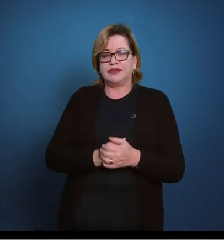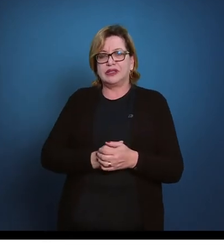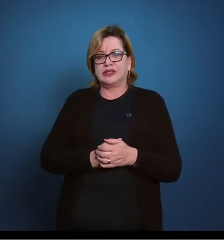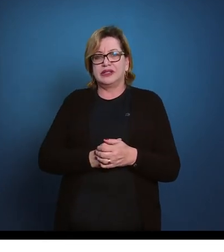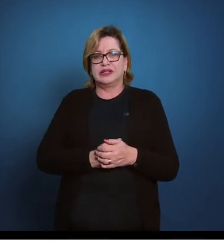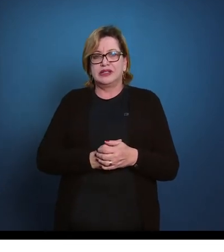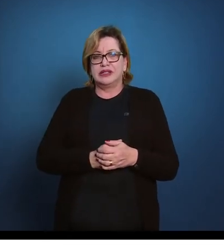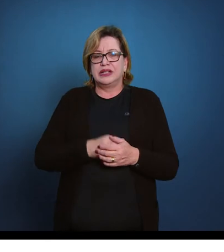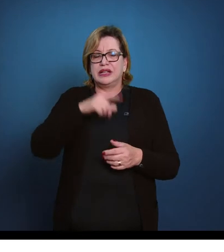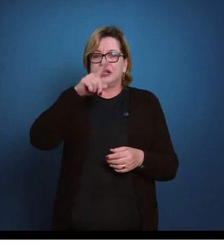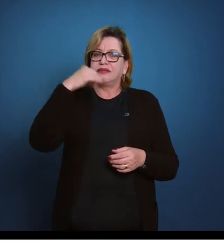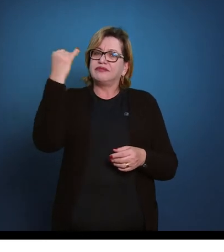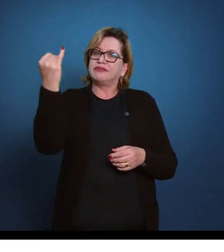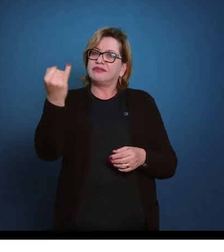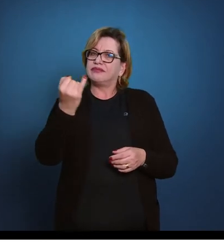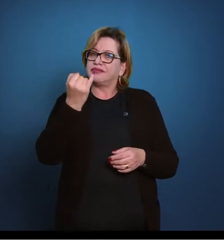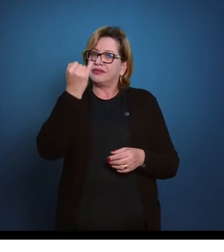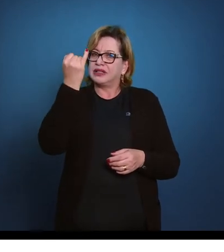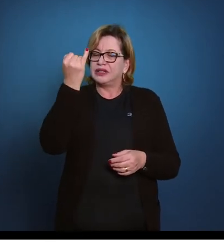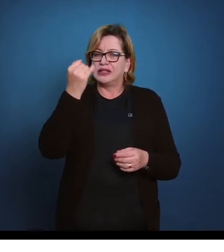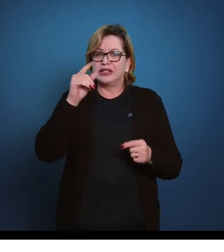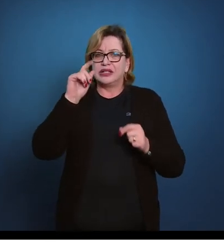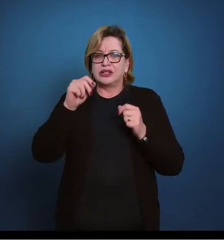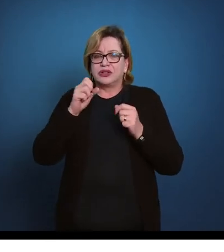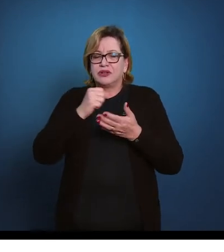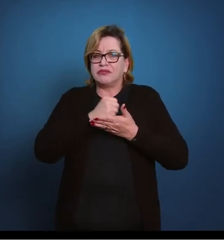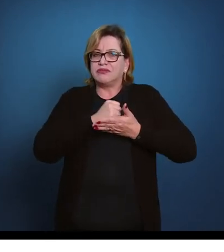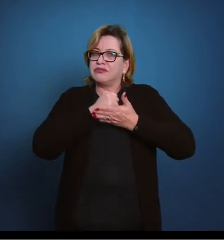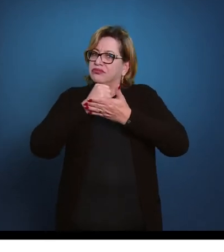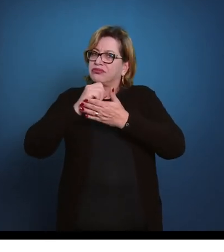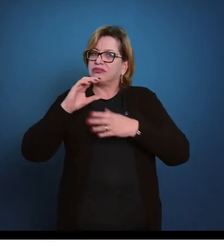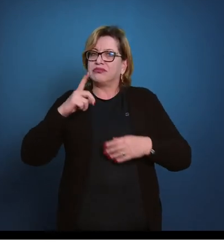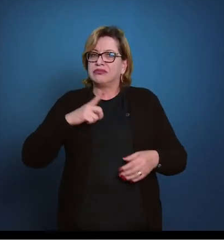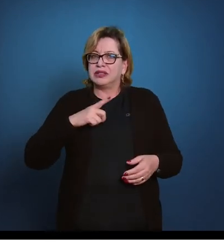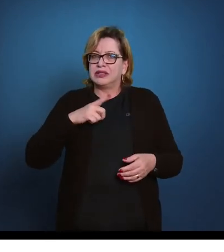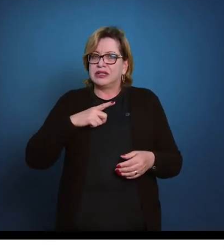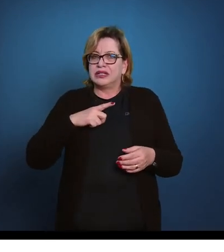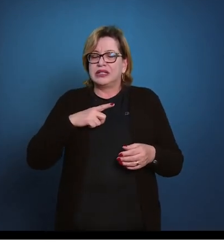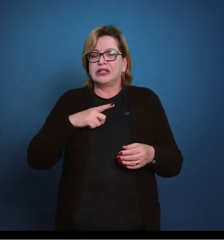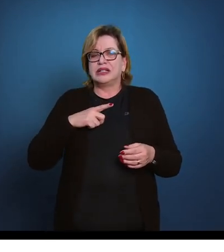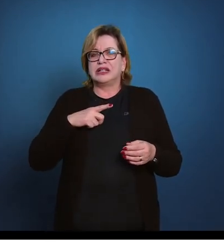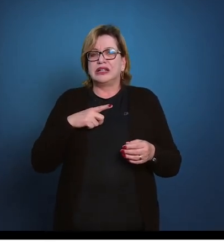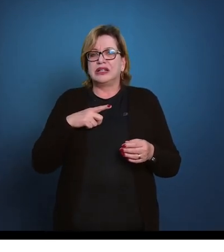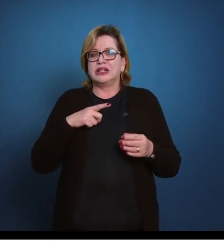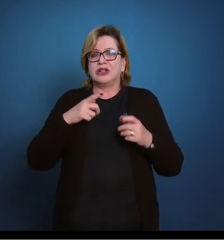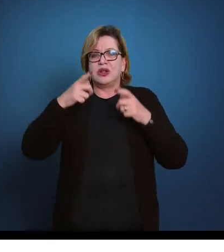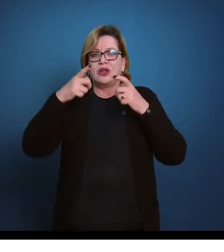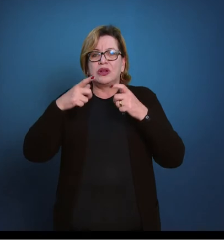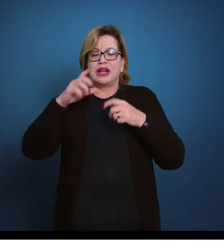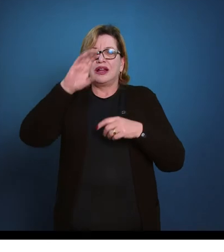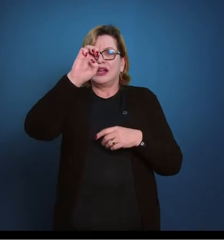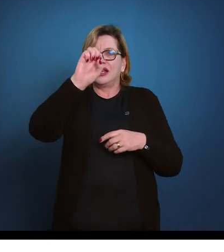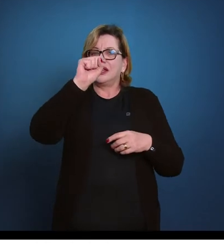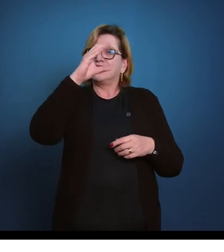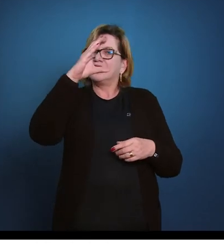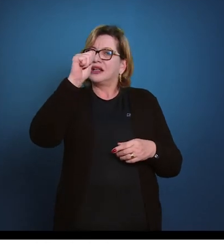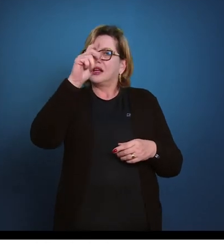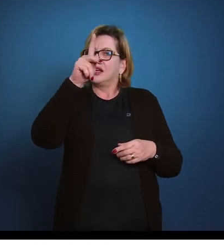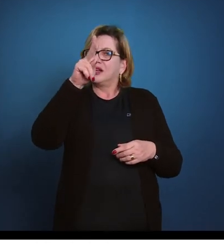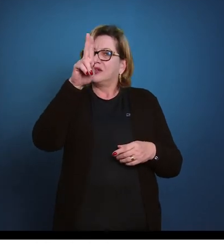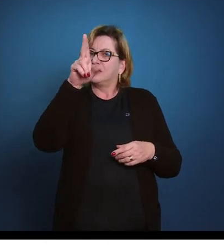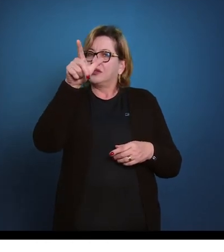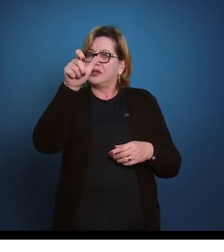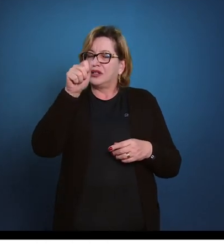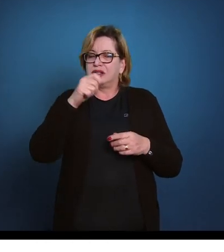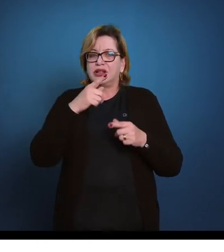É importante, gente, que o apoio aconteça na região da escápula. Se a